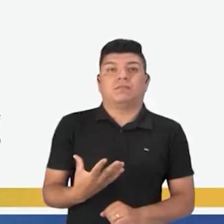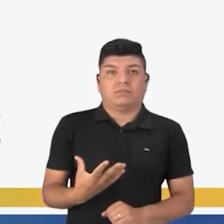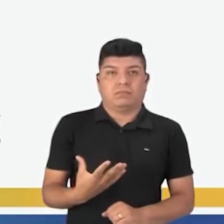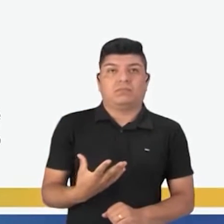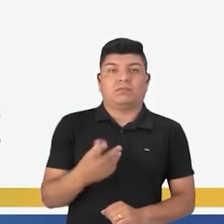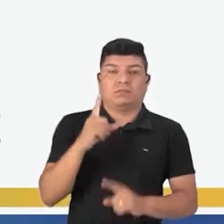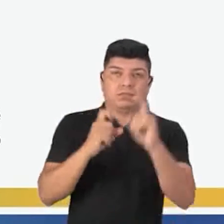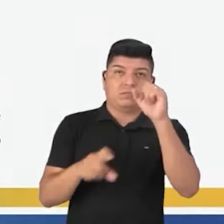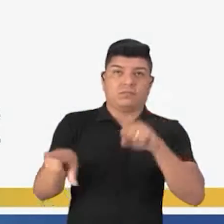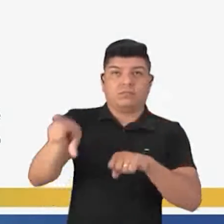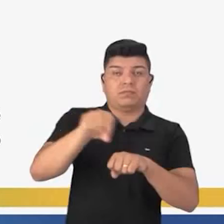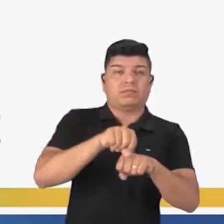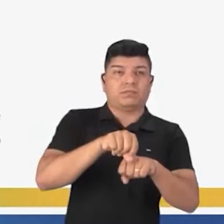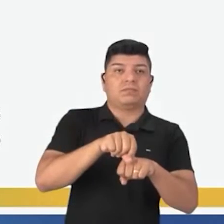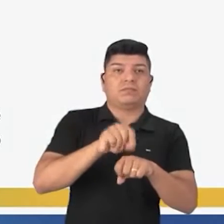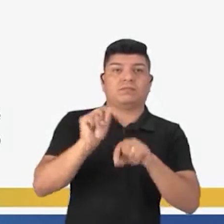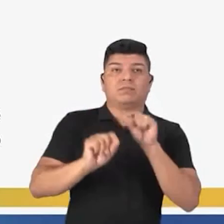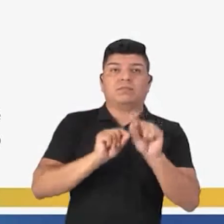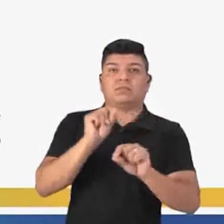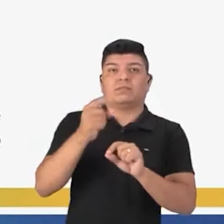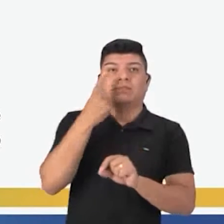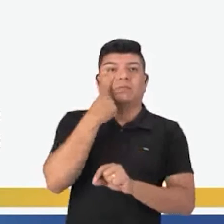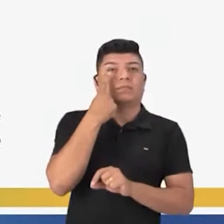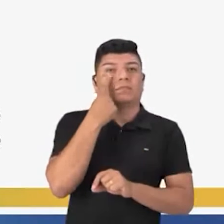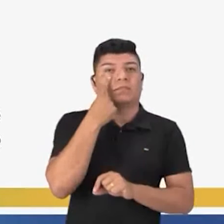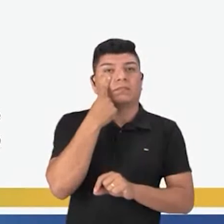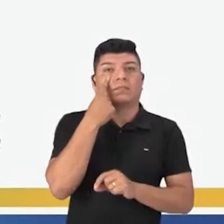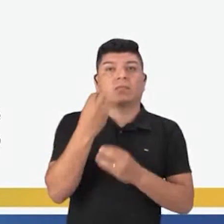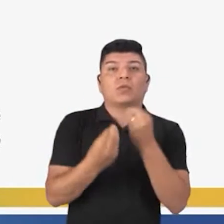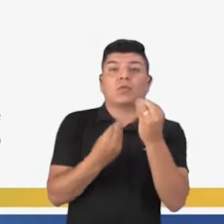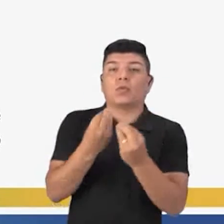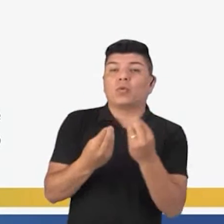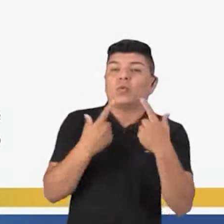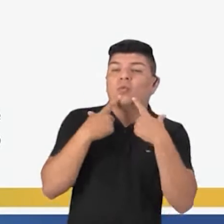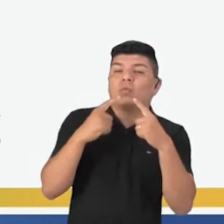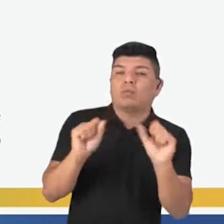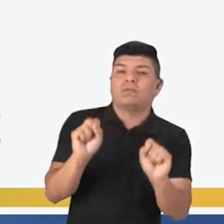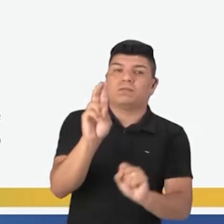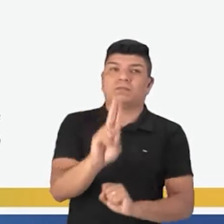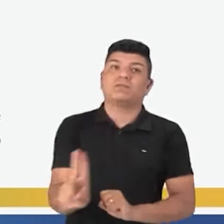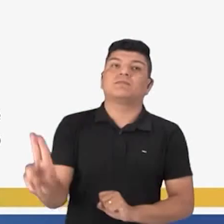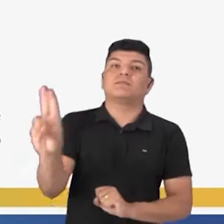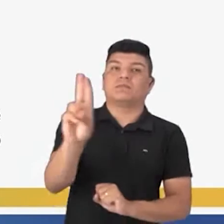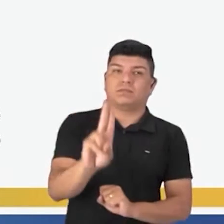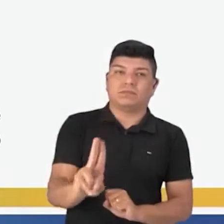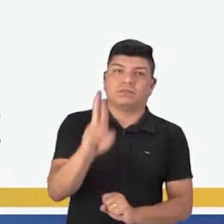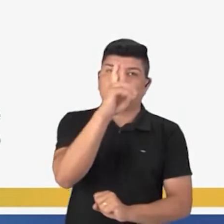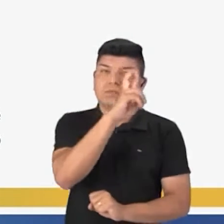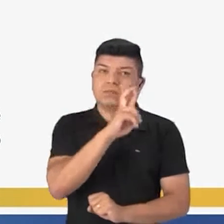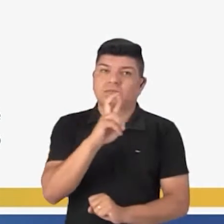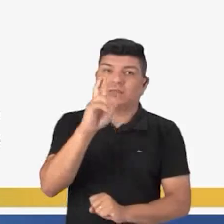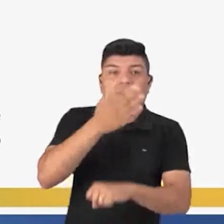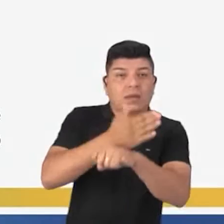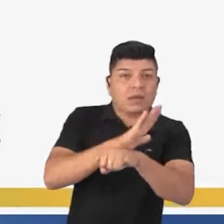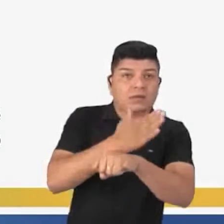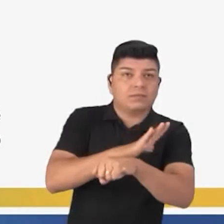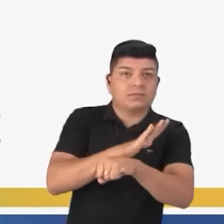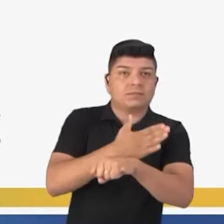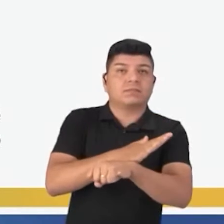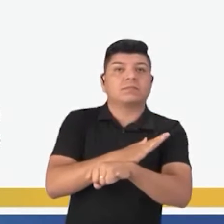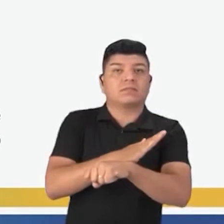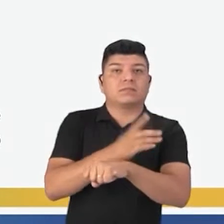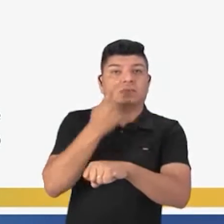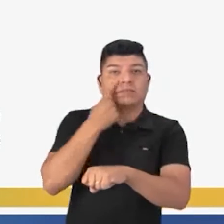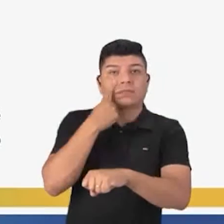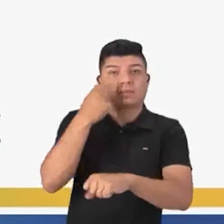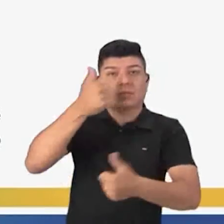operadores argumentativos, é interessante observar como essas ferramentas linguísticas são observadas na prática.